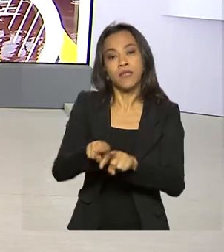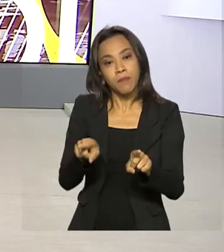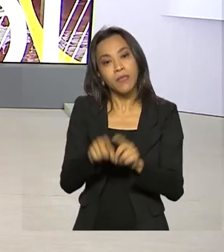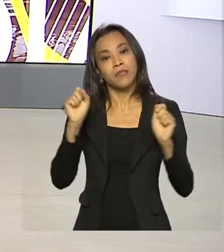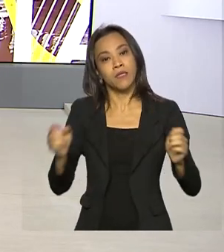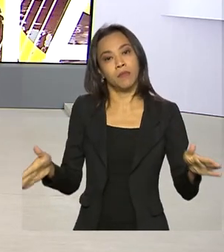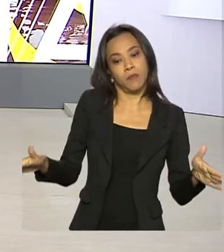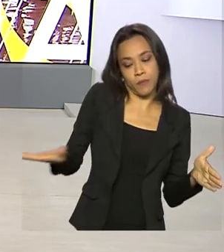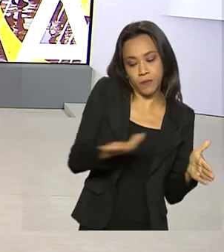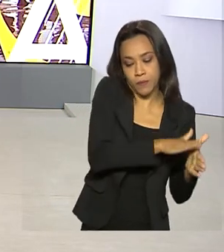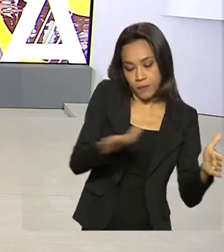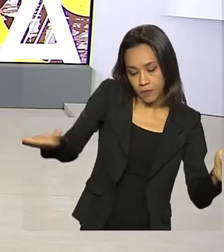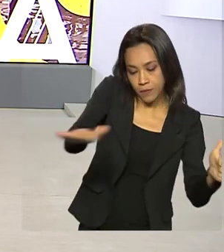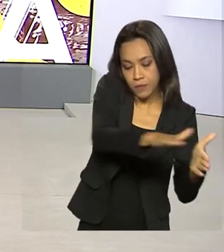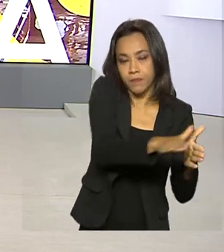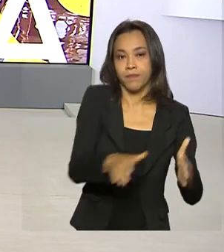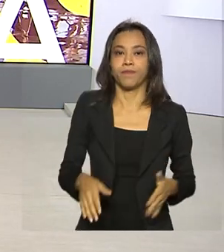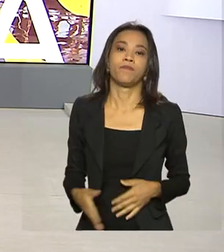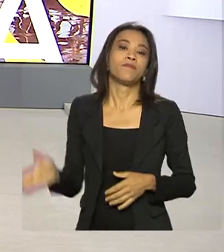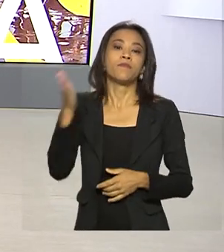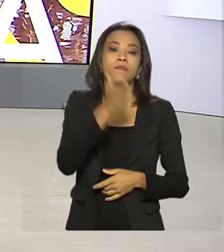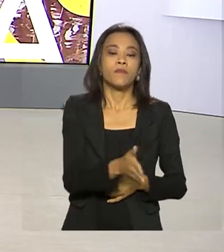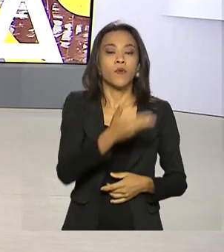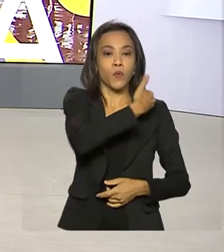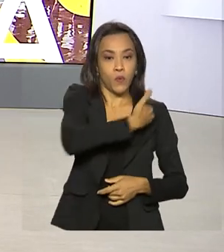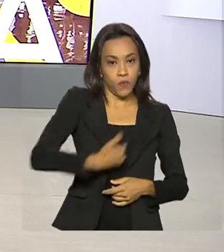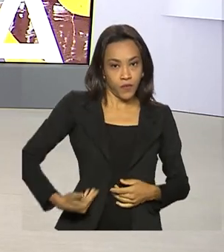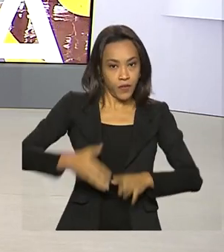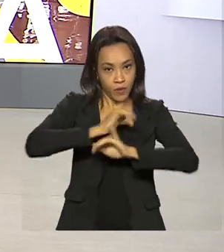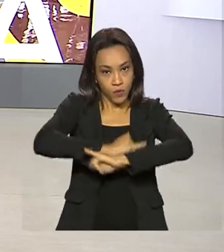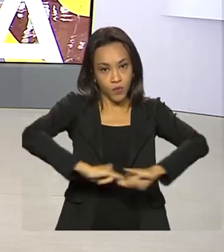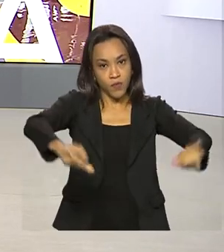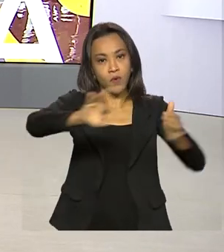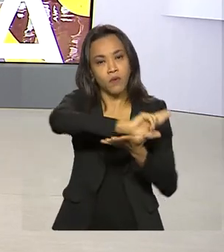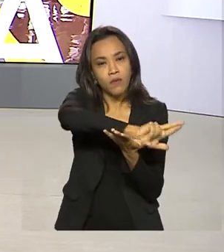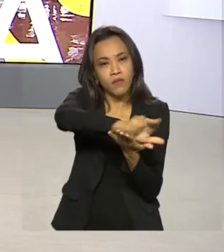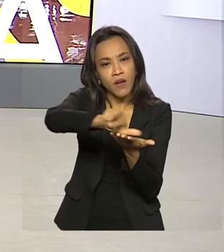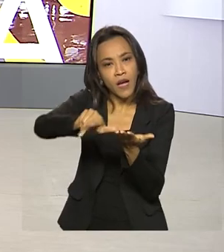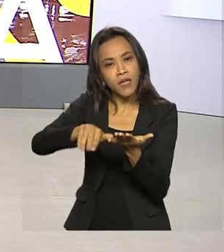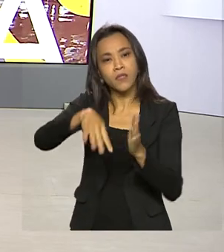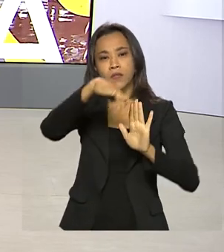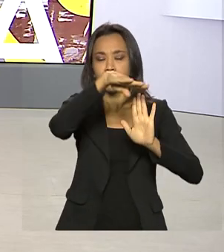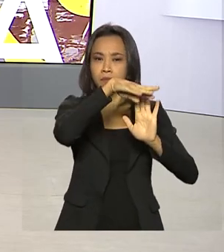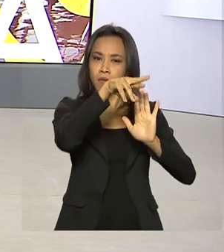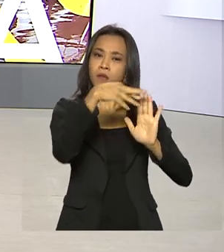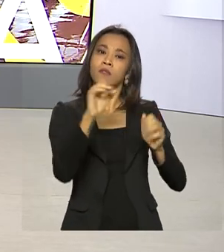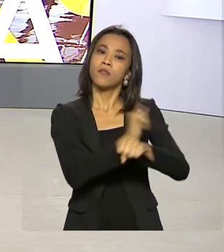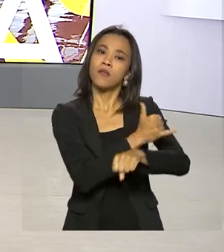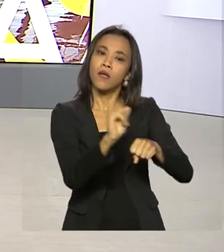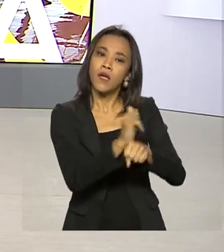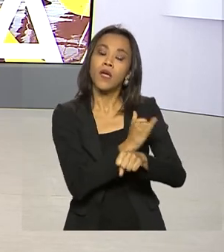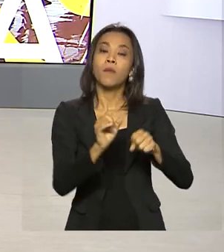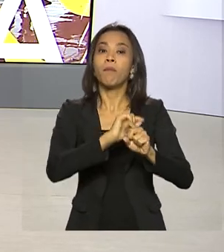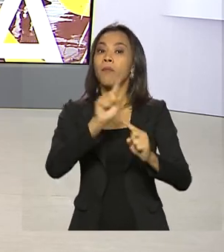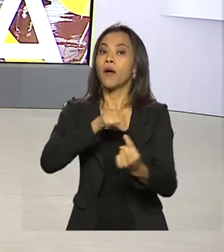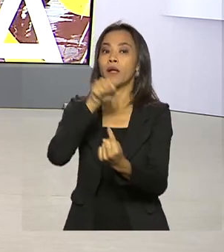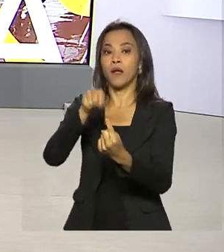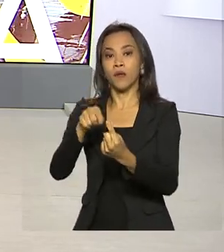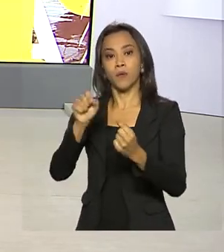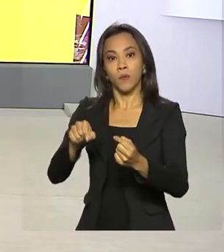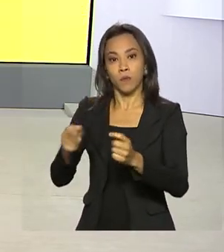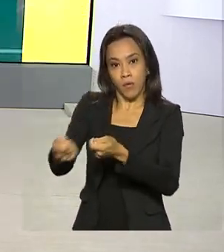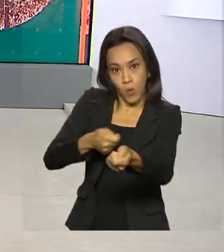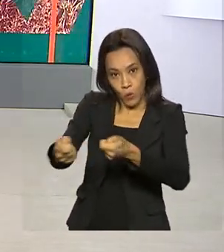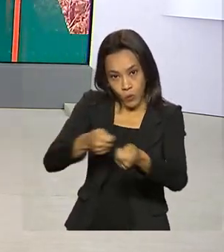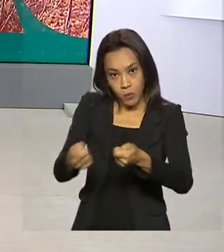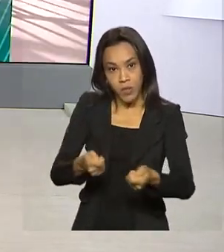O governo lançou um pacote com novas diretrizes de modernização da economia. O chamado marco de garantias vai